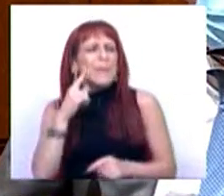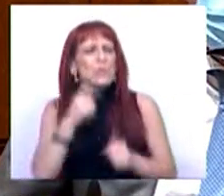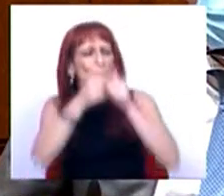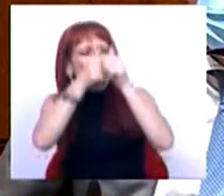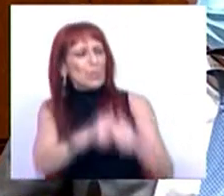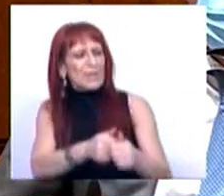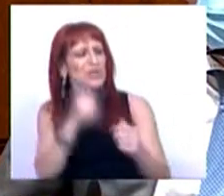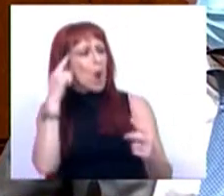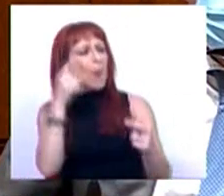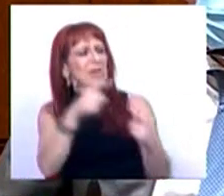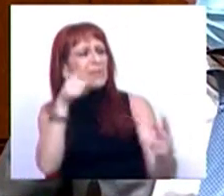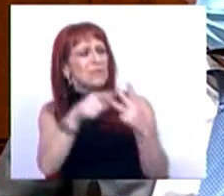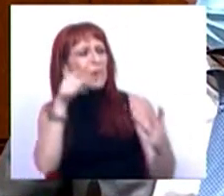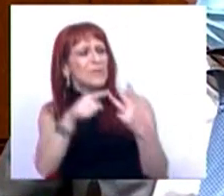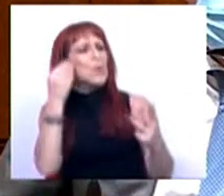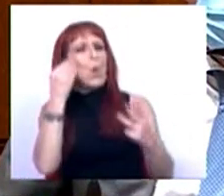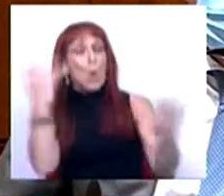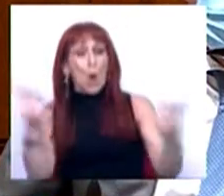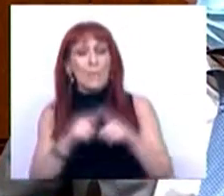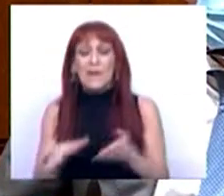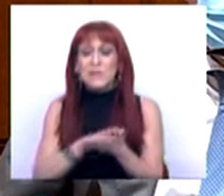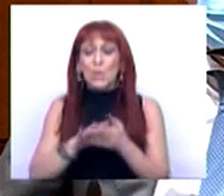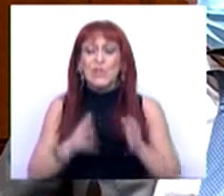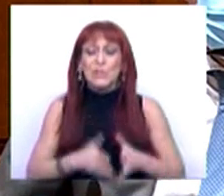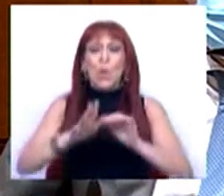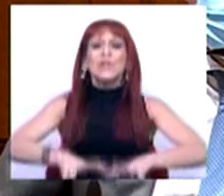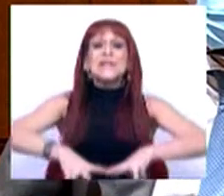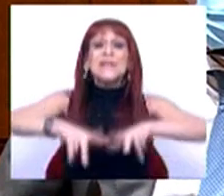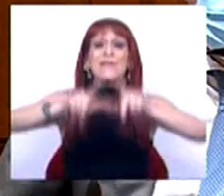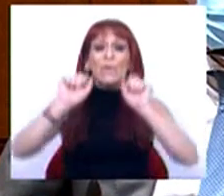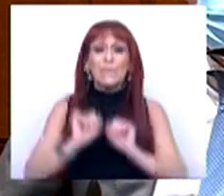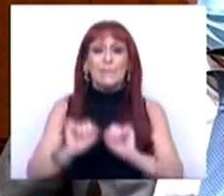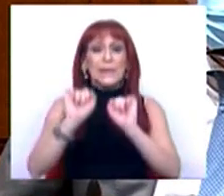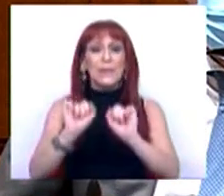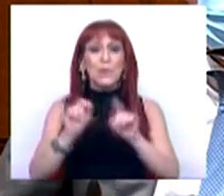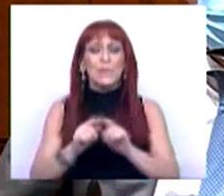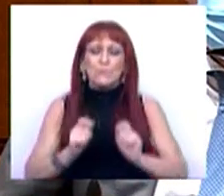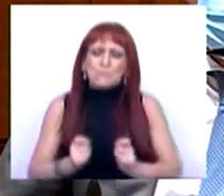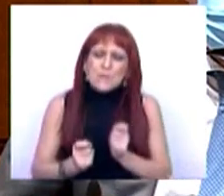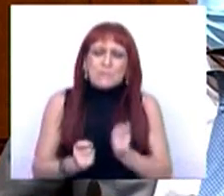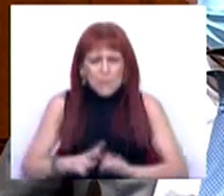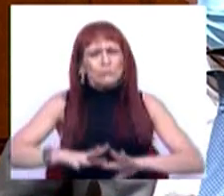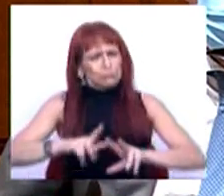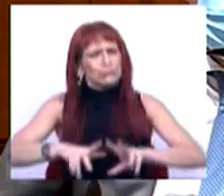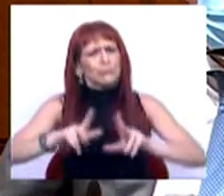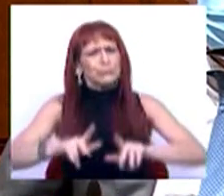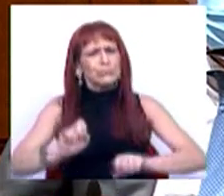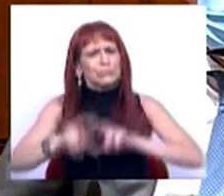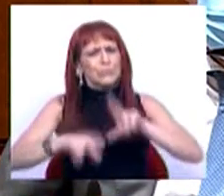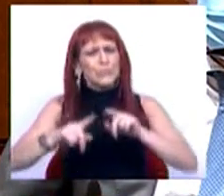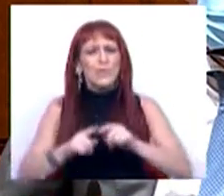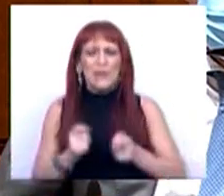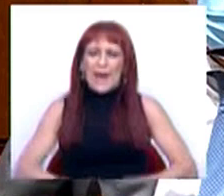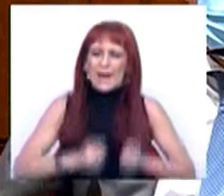cumprimento destes objetivos, acerta numa estratégia de desenvolvimento progressista, de